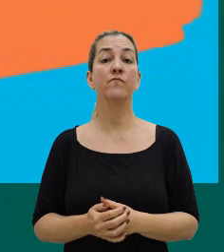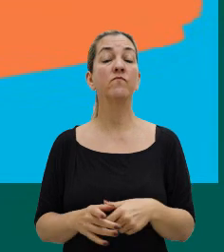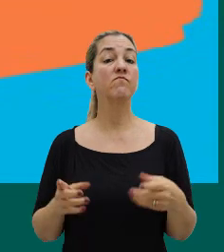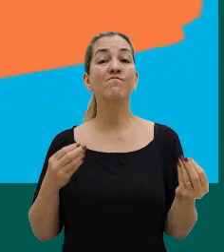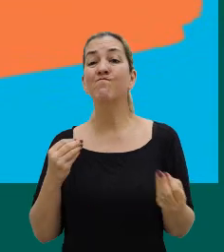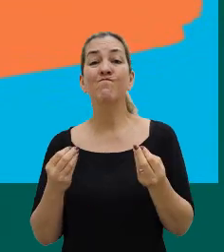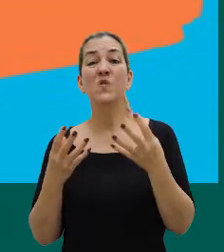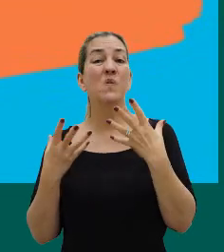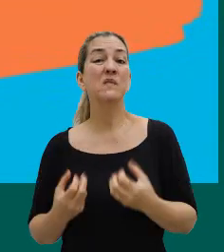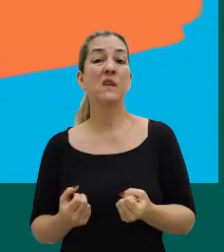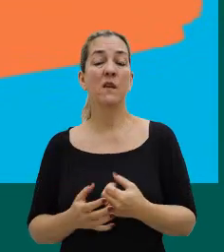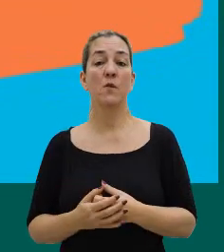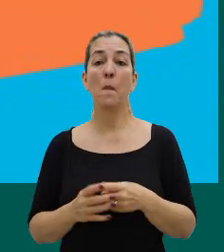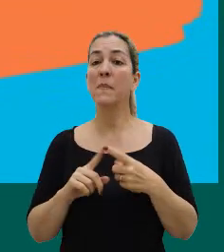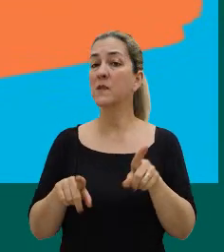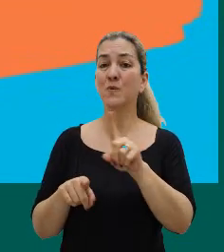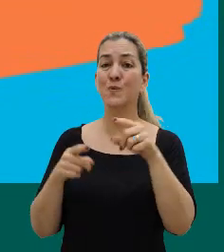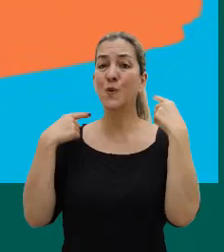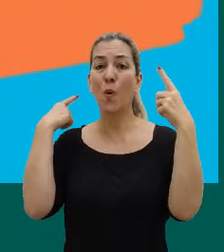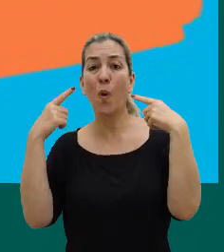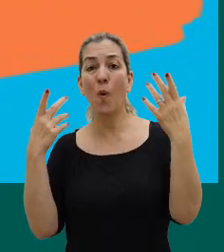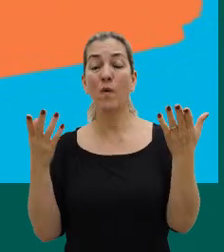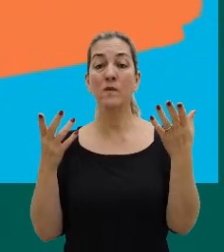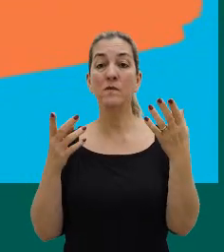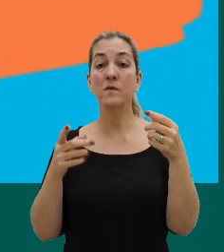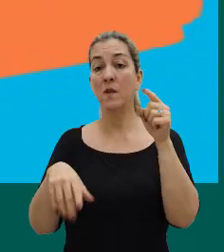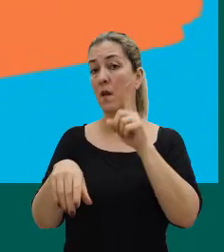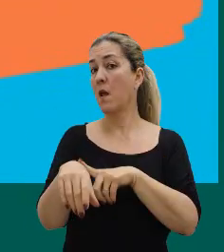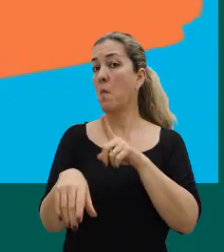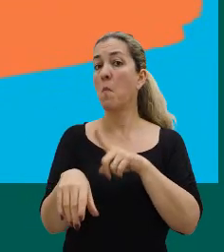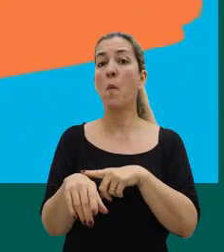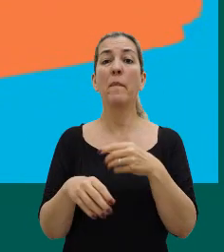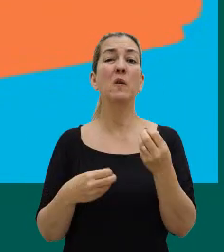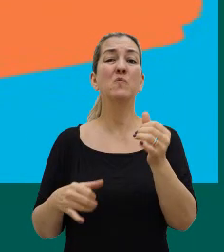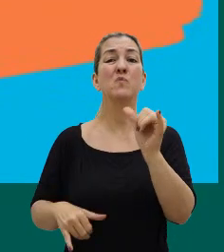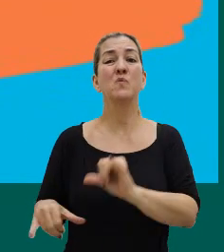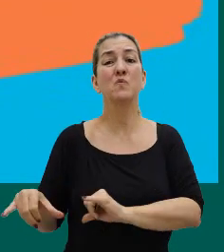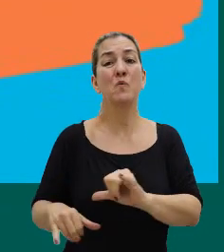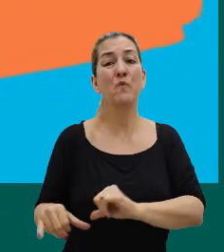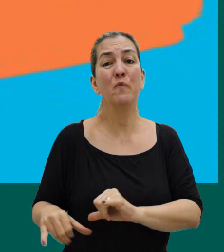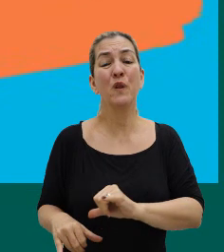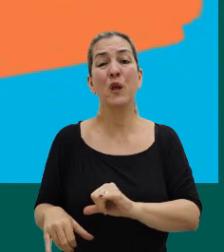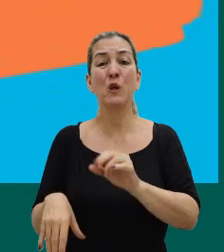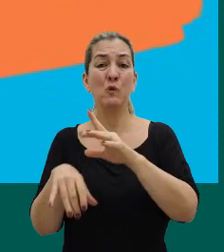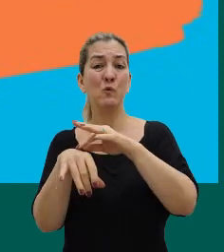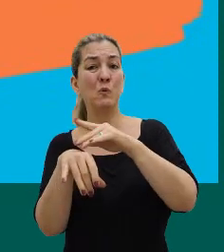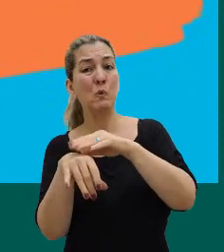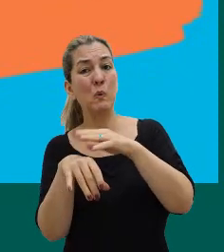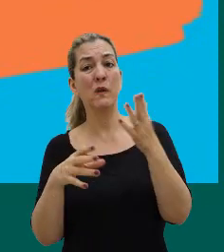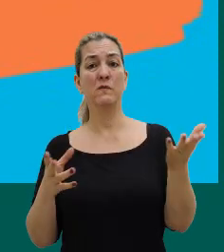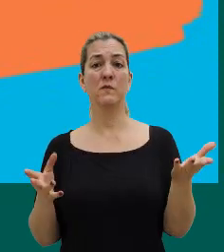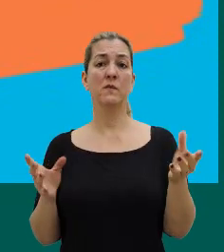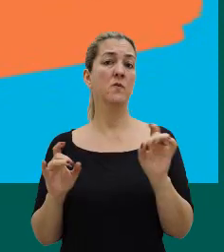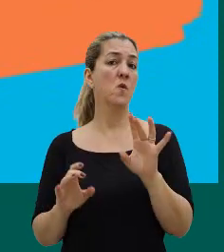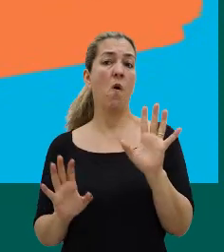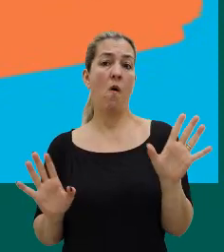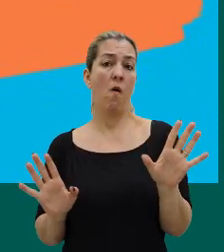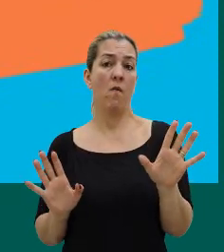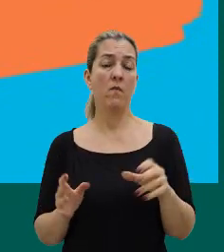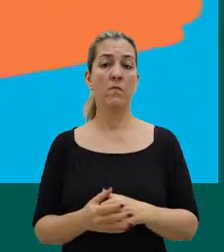só que elas não são loucas, elas só estão naquele momento sofrendo de um grave transtorno. Sim.